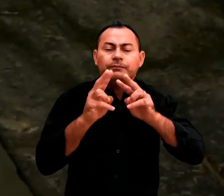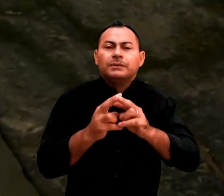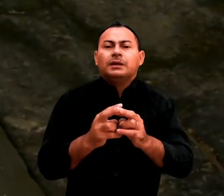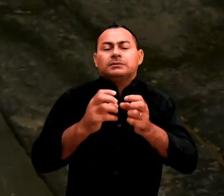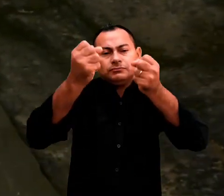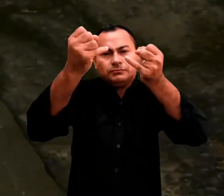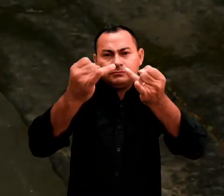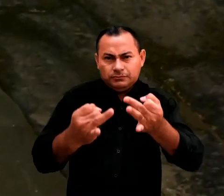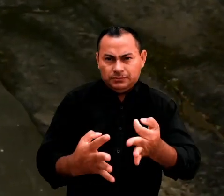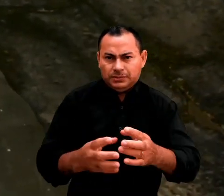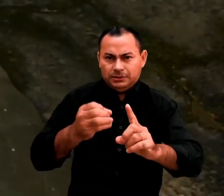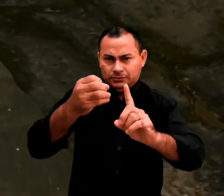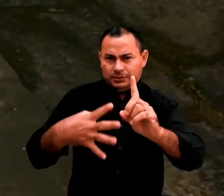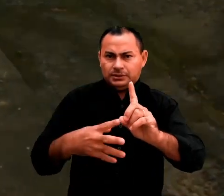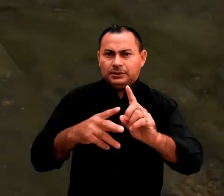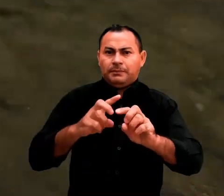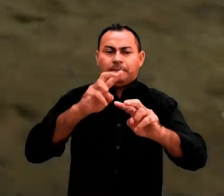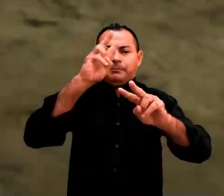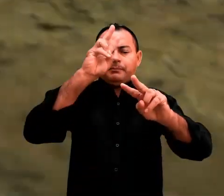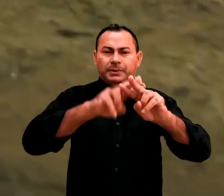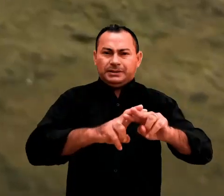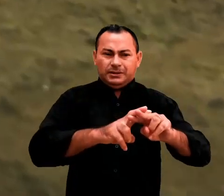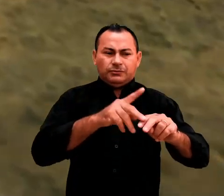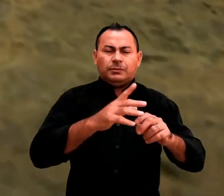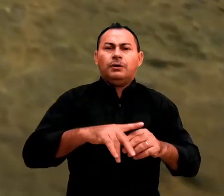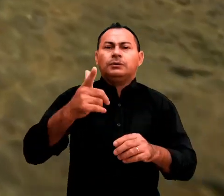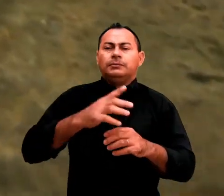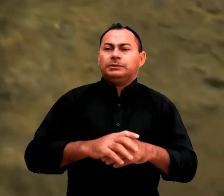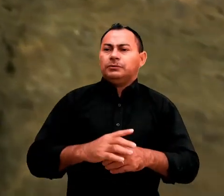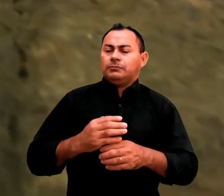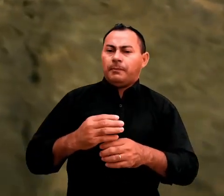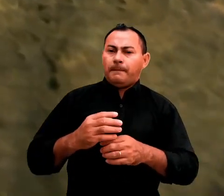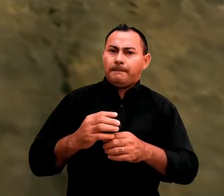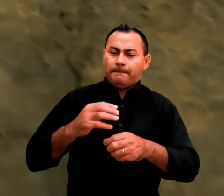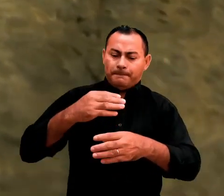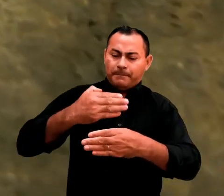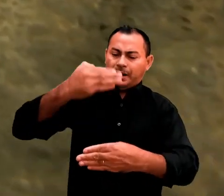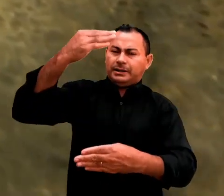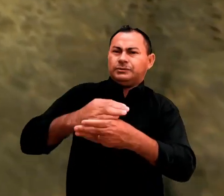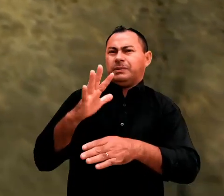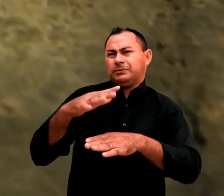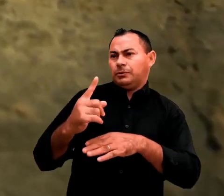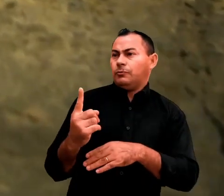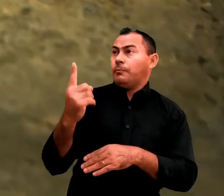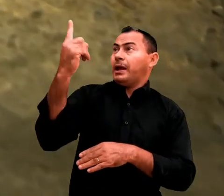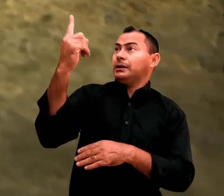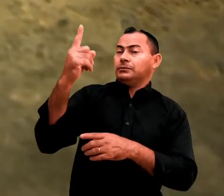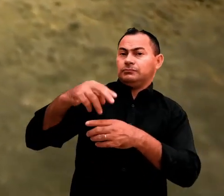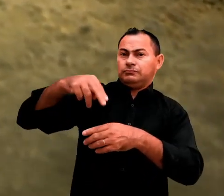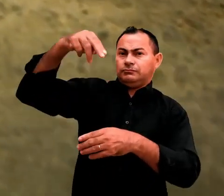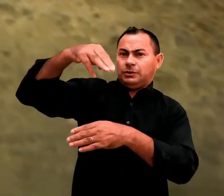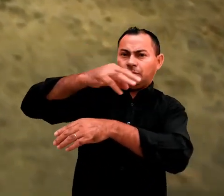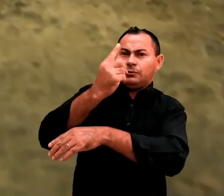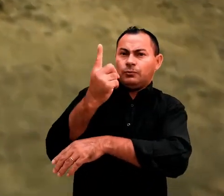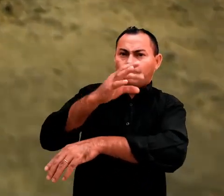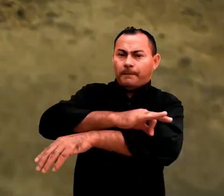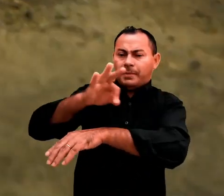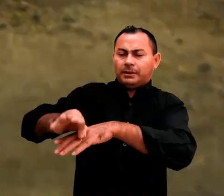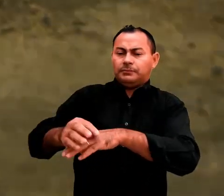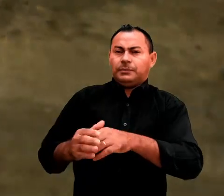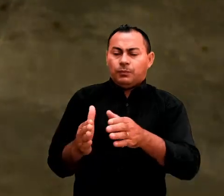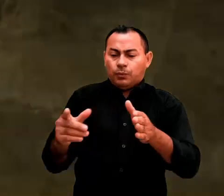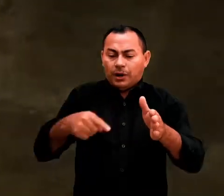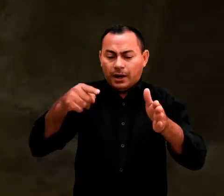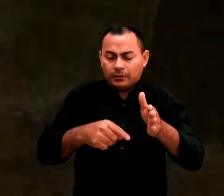em outro programa. Havia uma parede de mais ou menos um metro de altura e na sua parte superior havia buracos